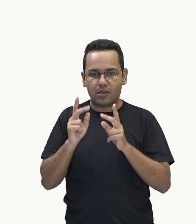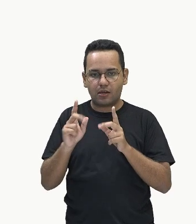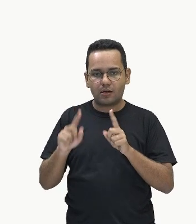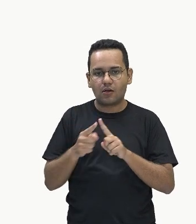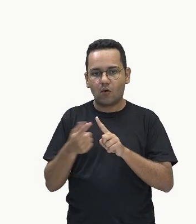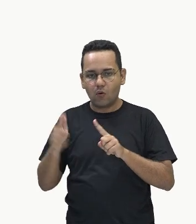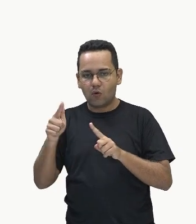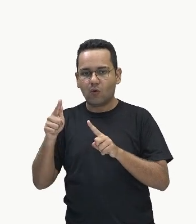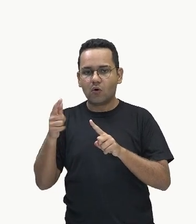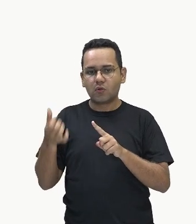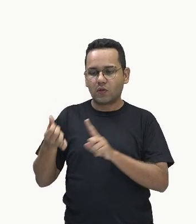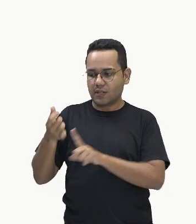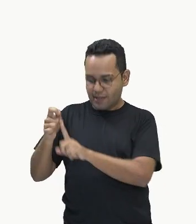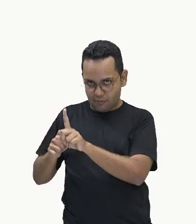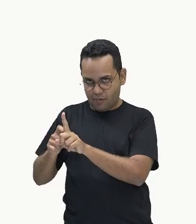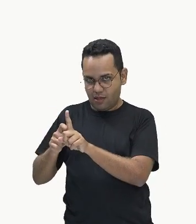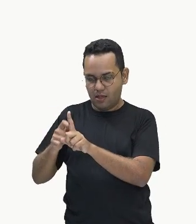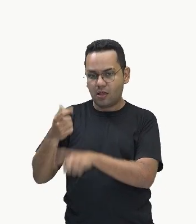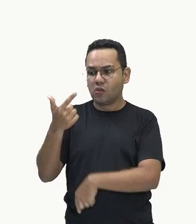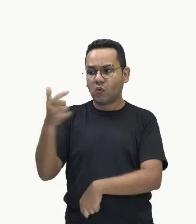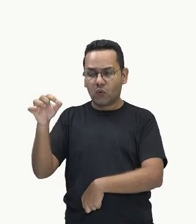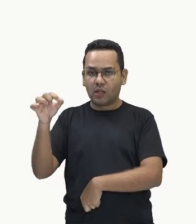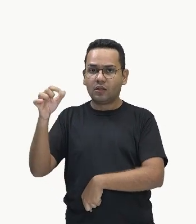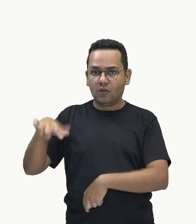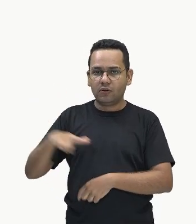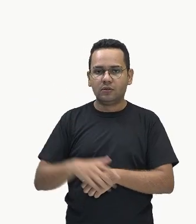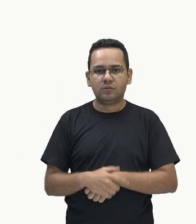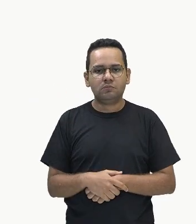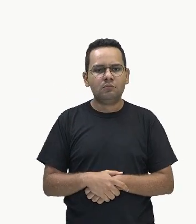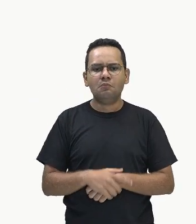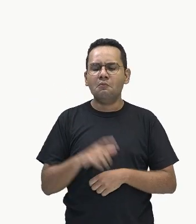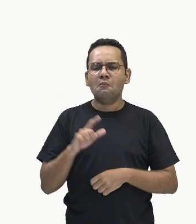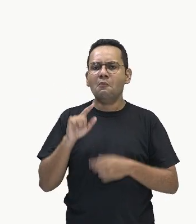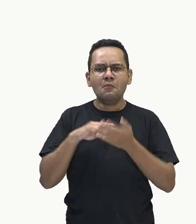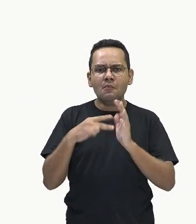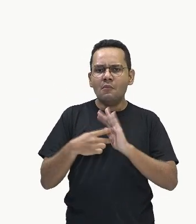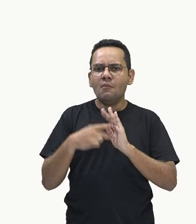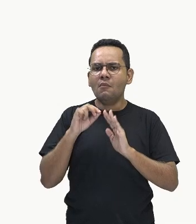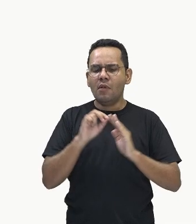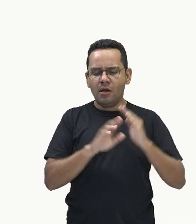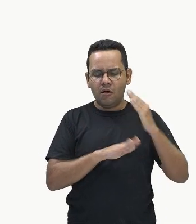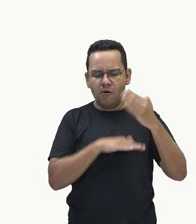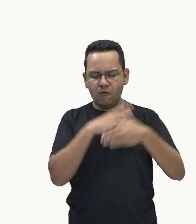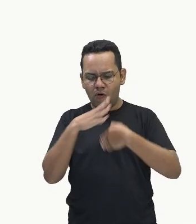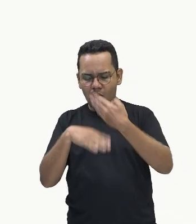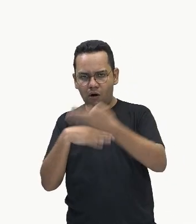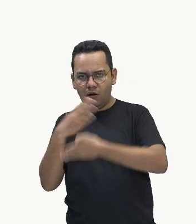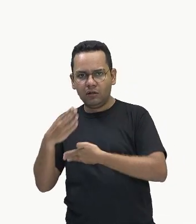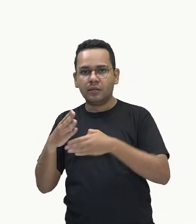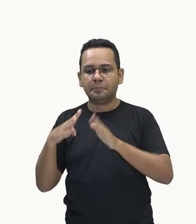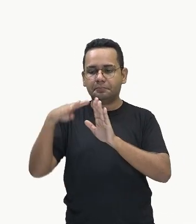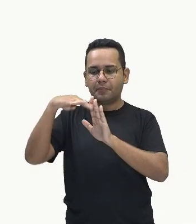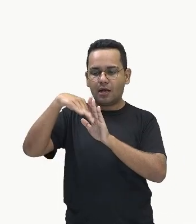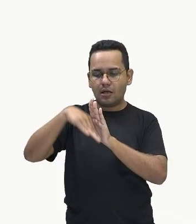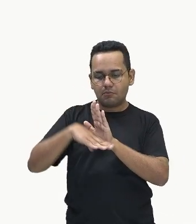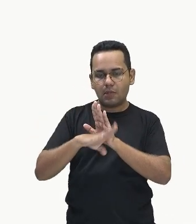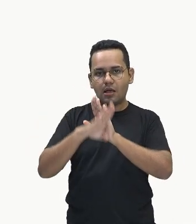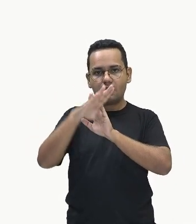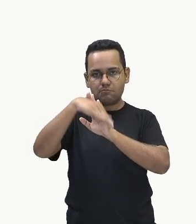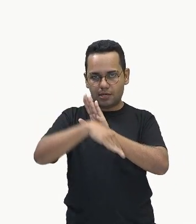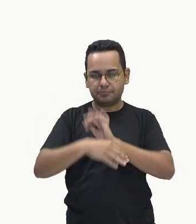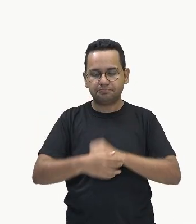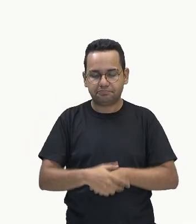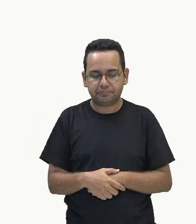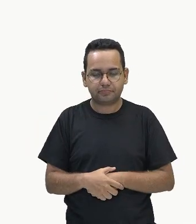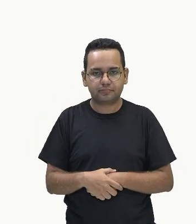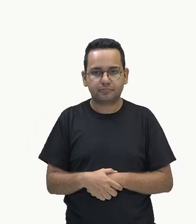Tá bom? Ele vai mostrar o quê? Evolução. Tá? Então, aqui, quem é